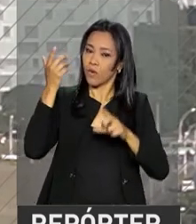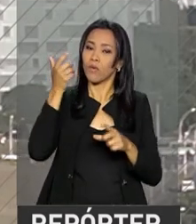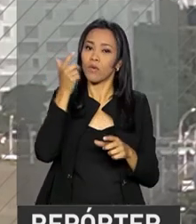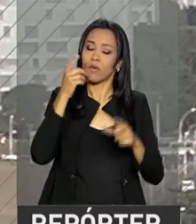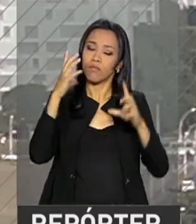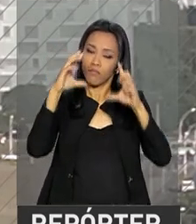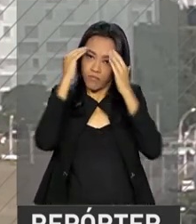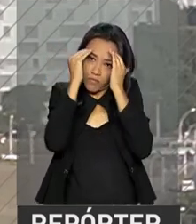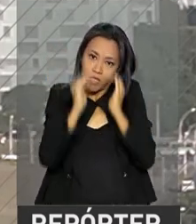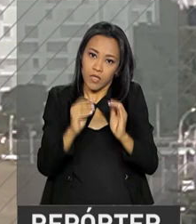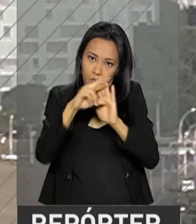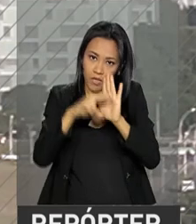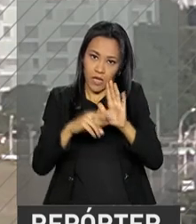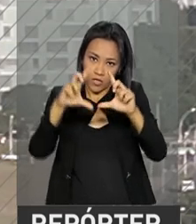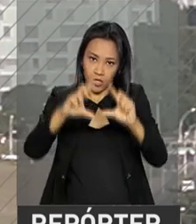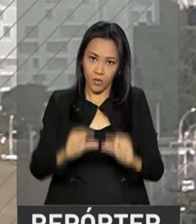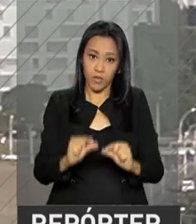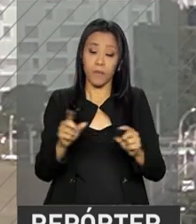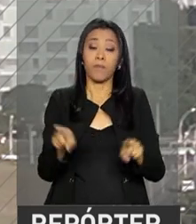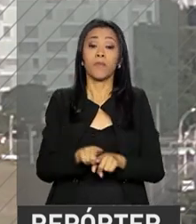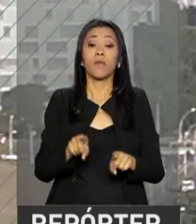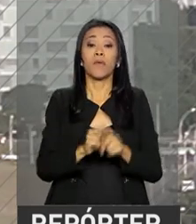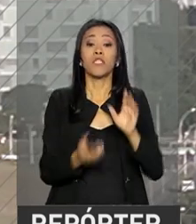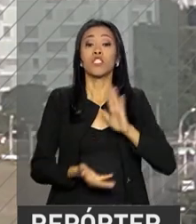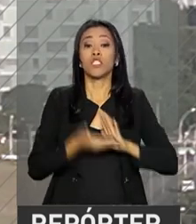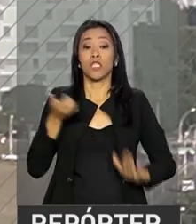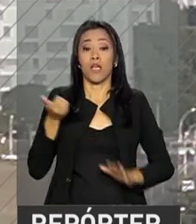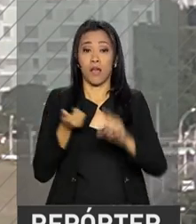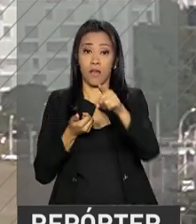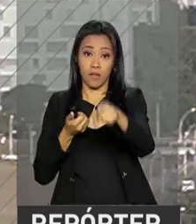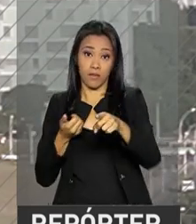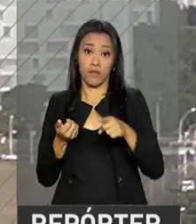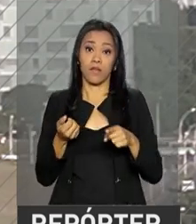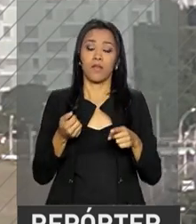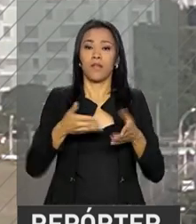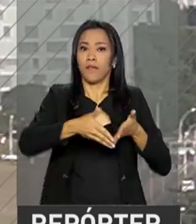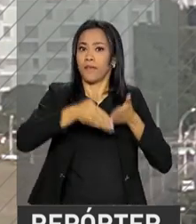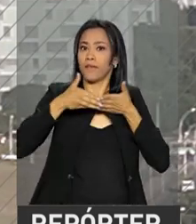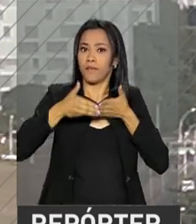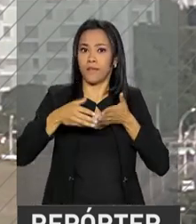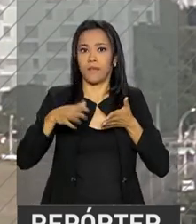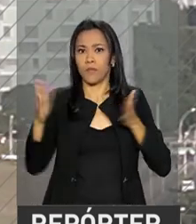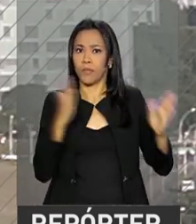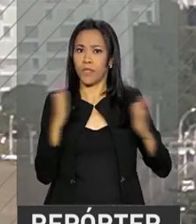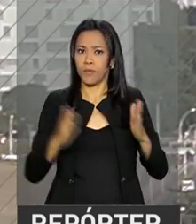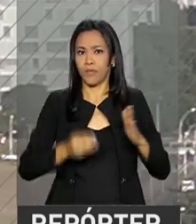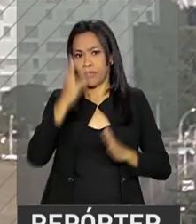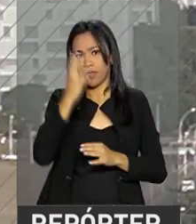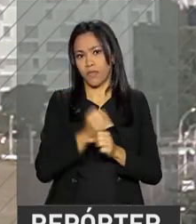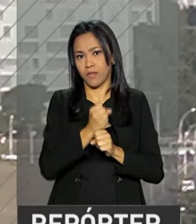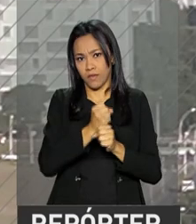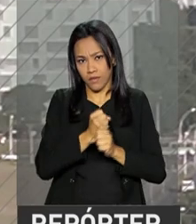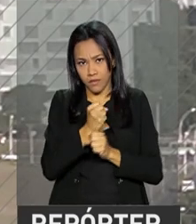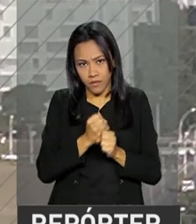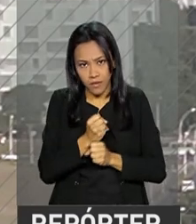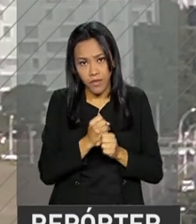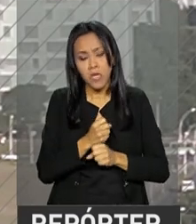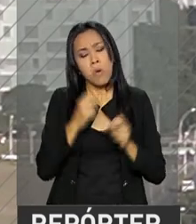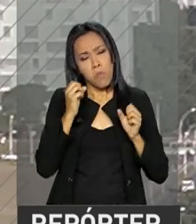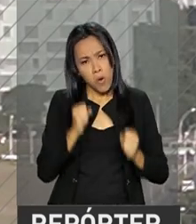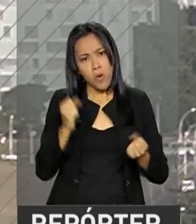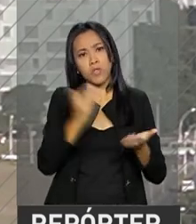jornada. Também será incentivada a retirada de licença sem remuneração por período de 3 anos, com possibilidade de